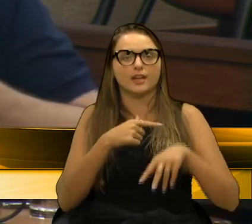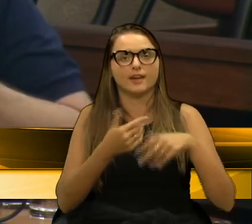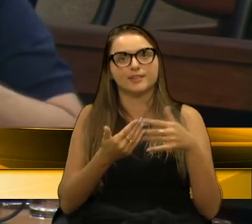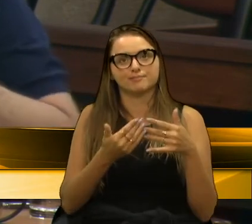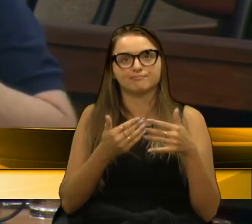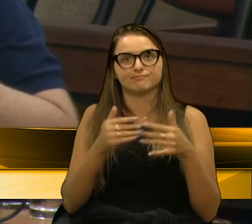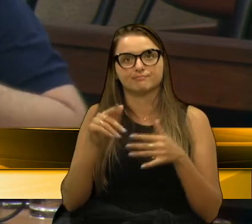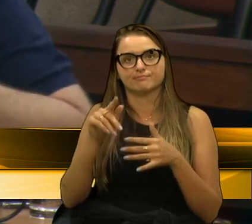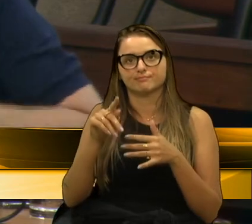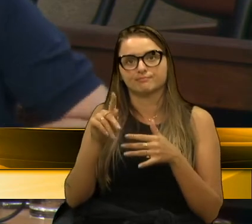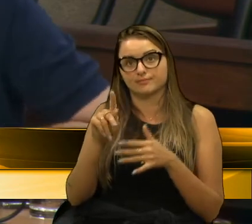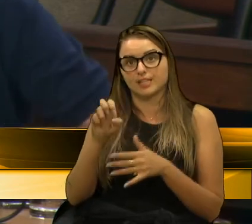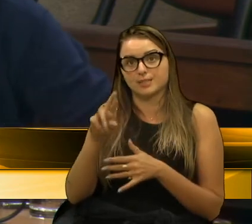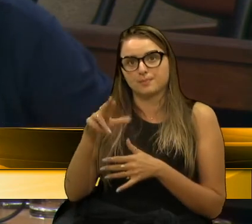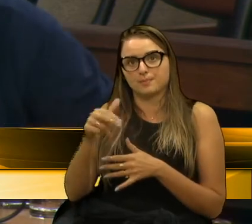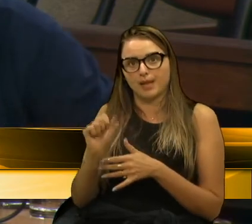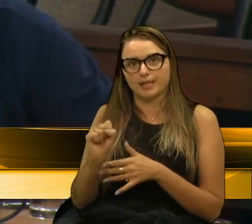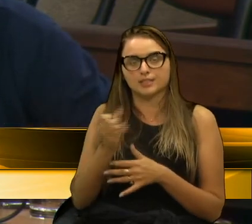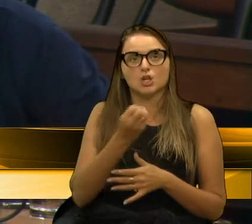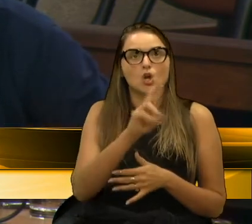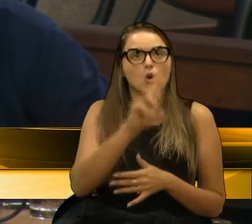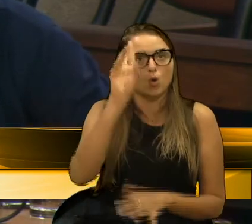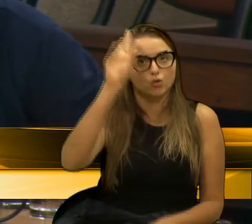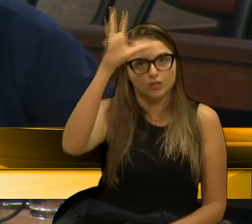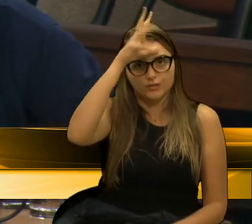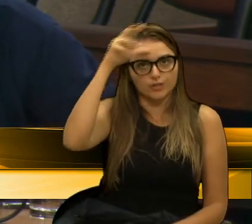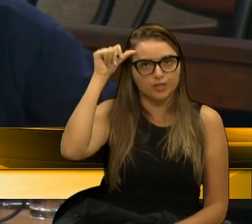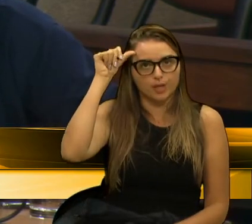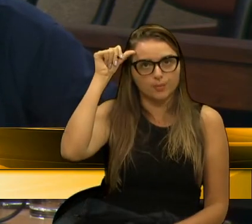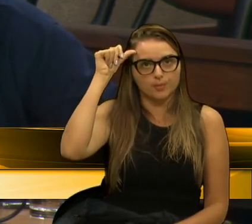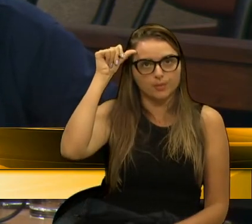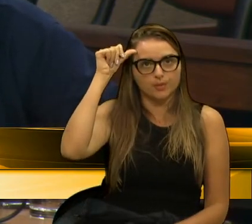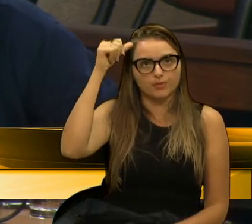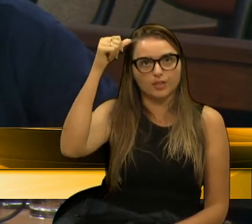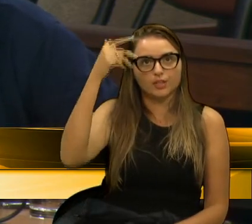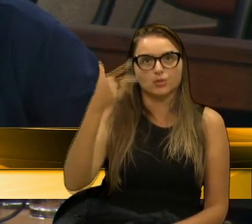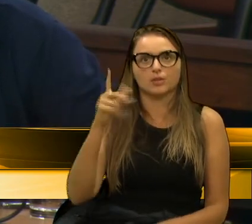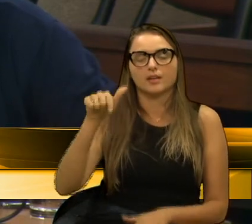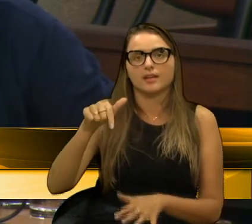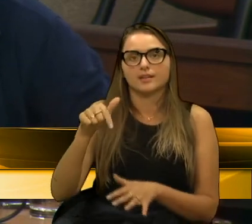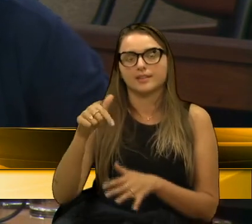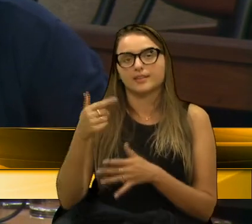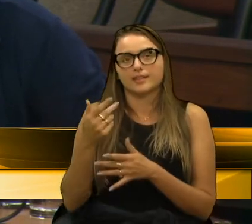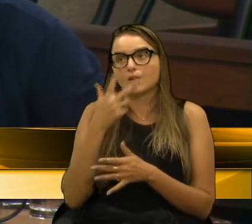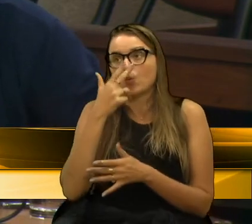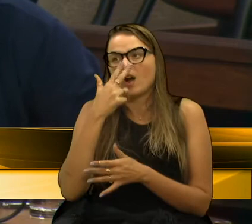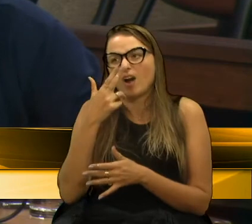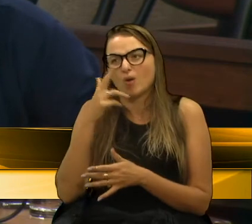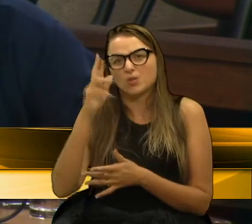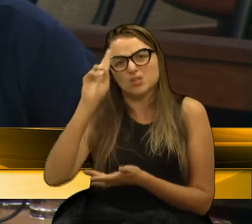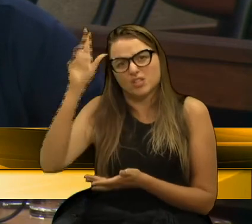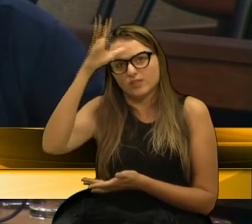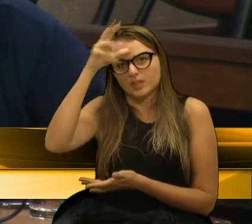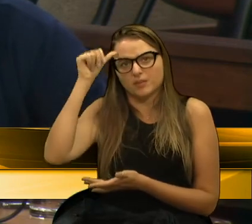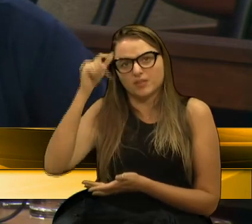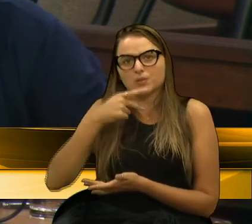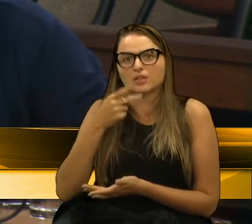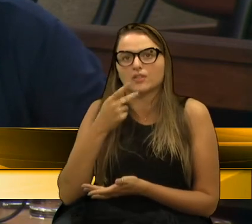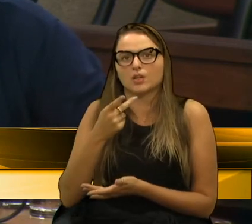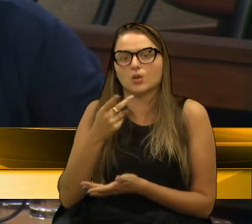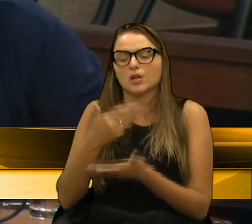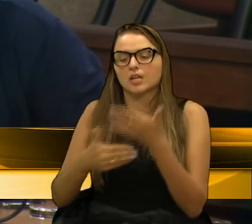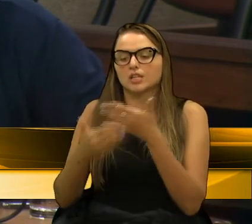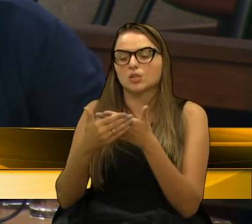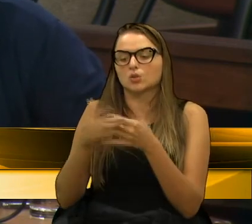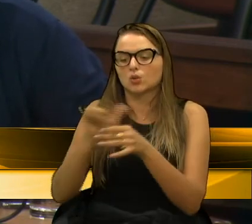o prefeito aqui da nossa cidade de Pelotas, que ele disse que todo pelotense era a cidade de Viadinho. Isso está documentado. Então, eu